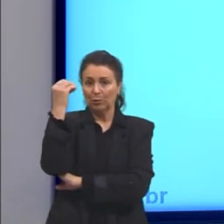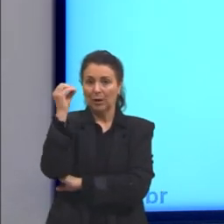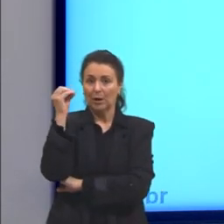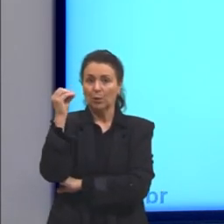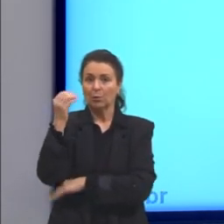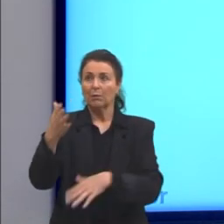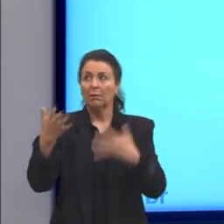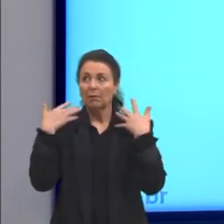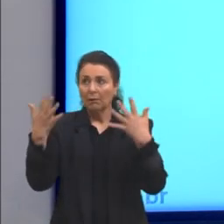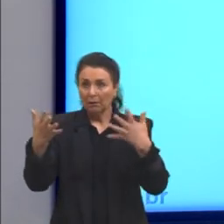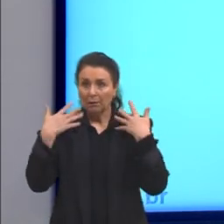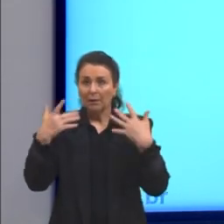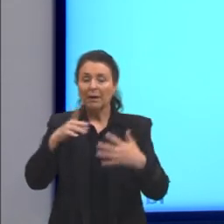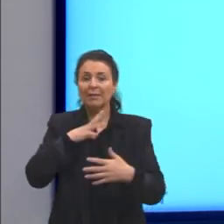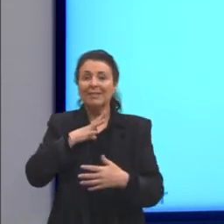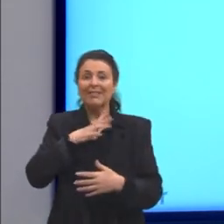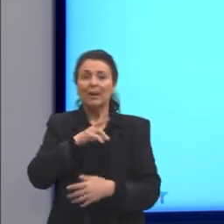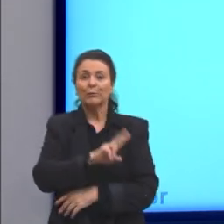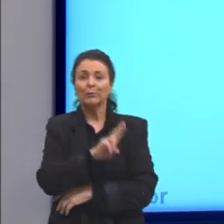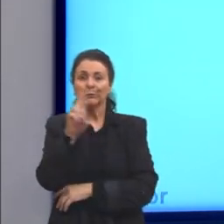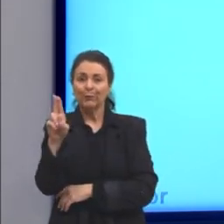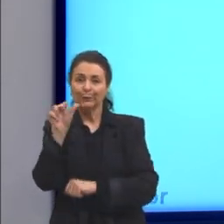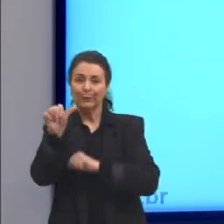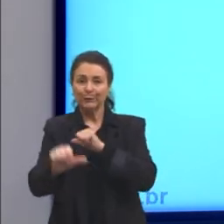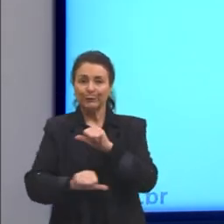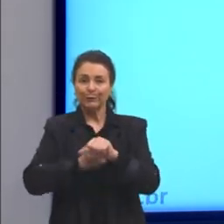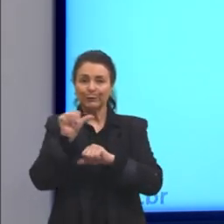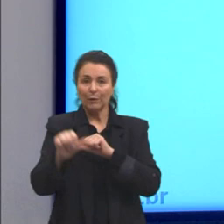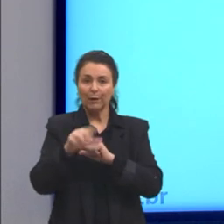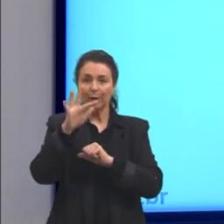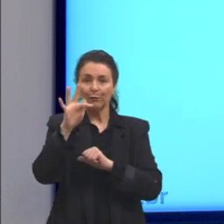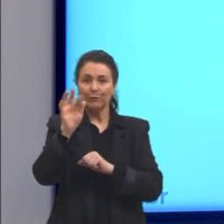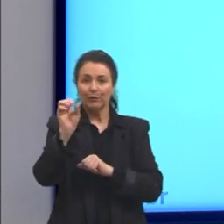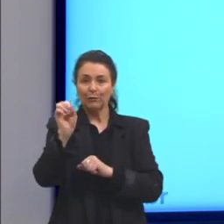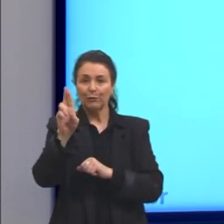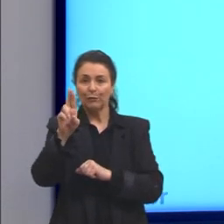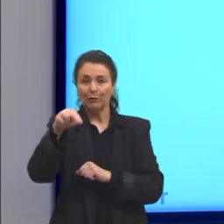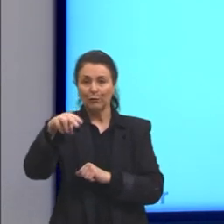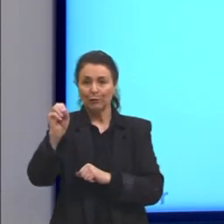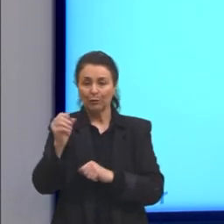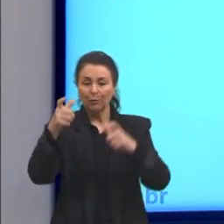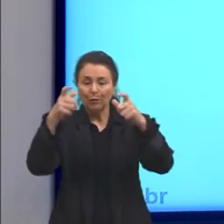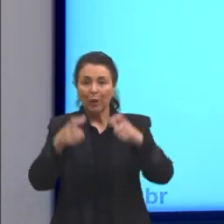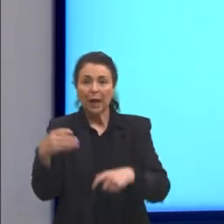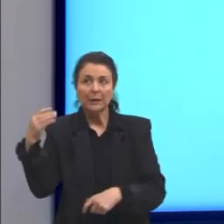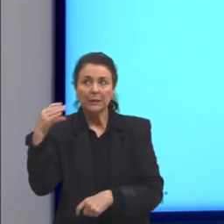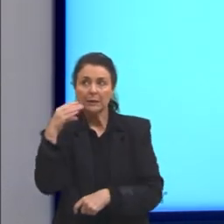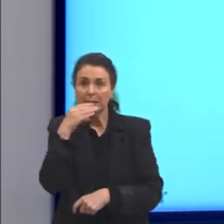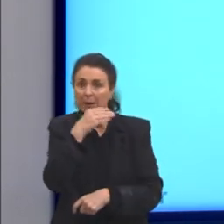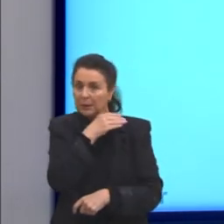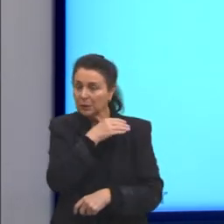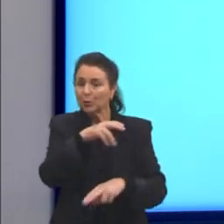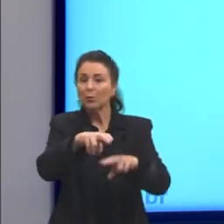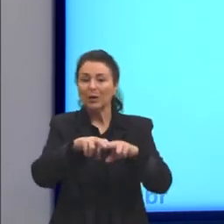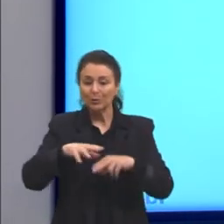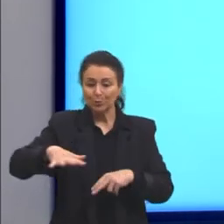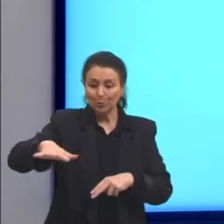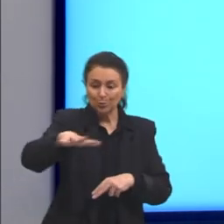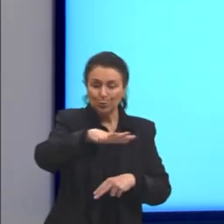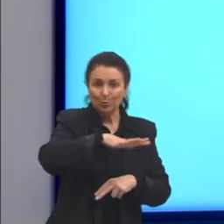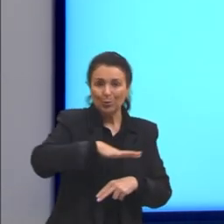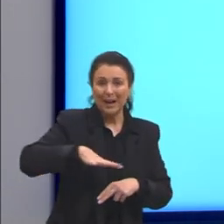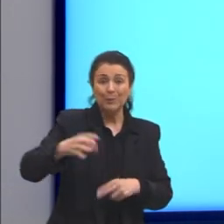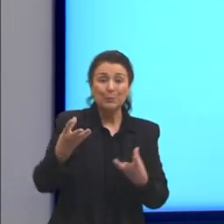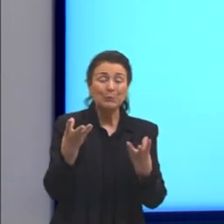verão, gente chama de forno alegre, porque uma região grande, urbanizada, acaba gerando essas ilhas de calor que